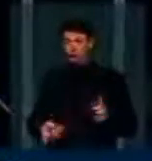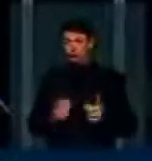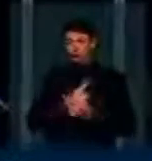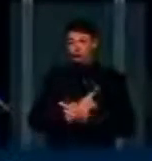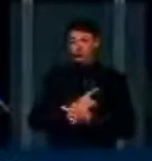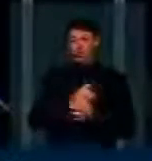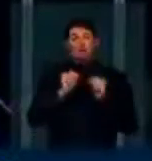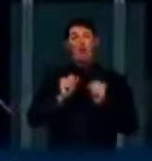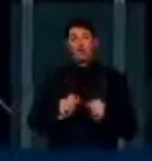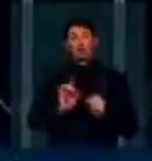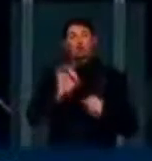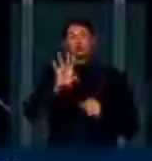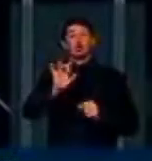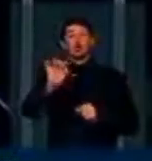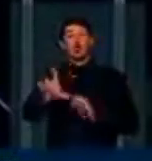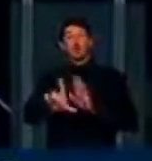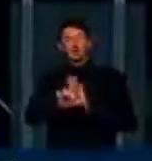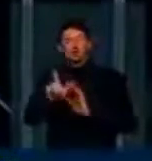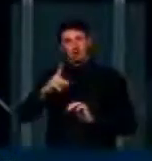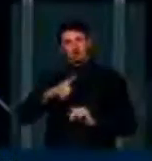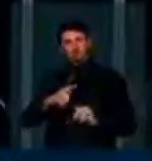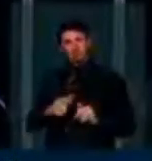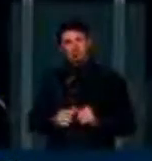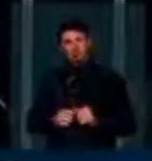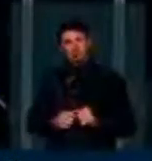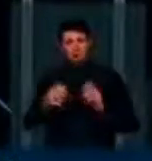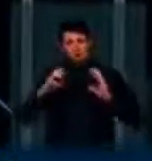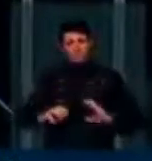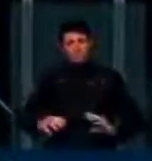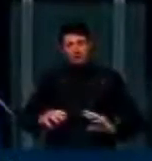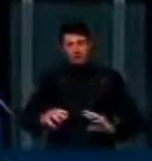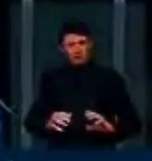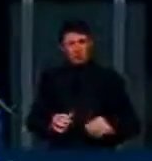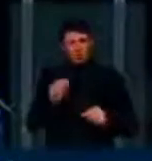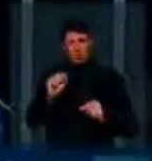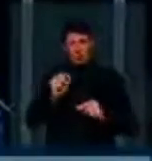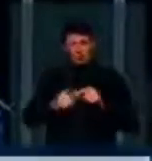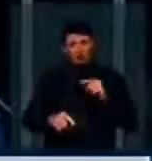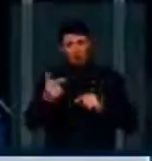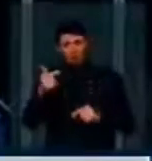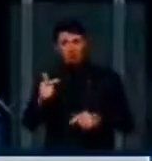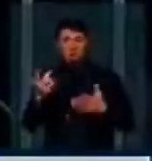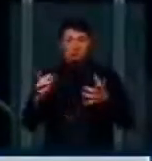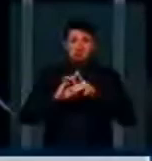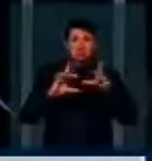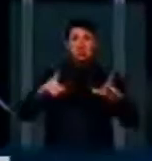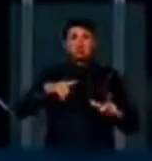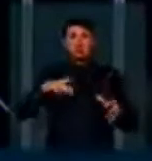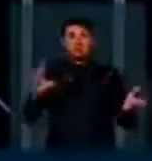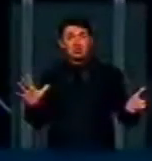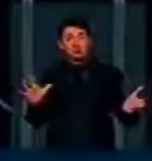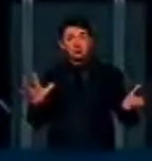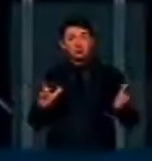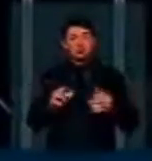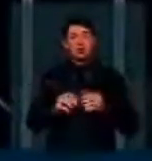Só é permitido aquilo que a lei prevê. Para o cidadão comum, o que não é proibido está permitido. Como o marco civil